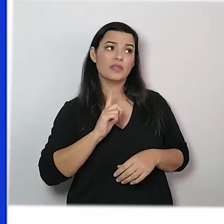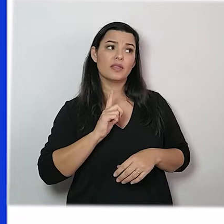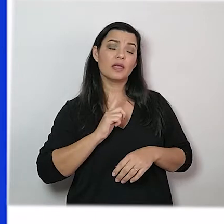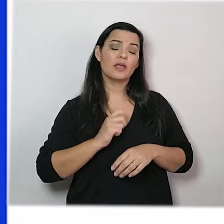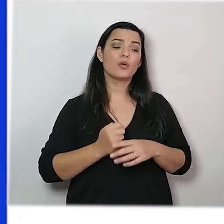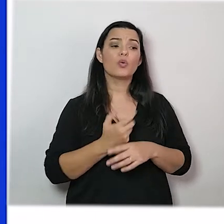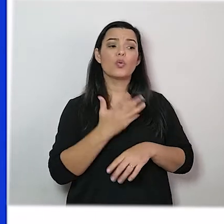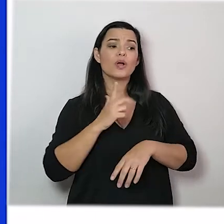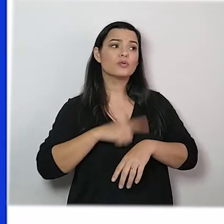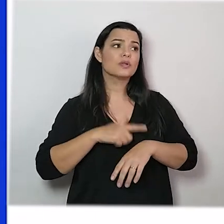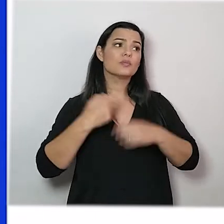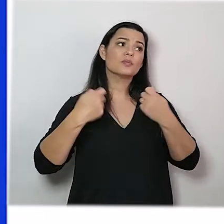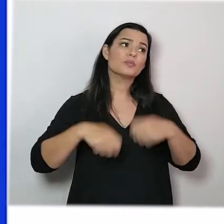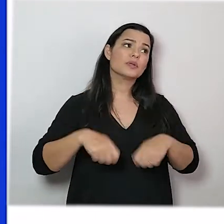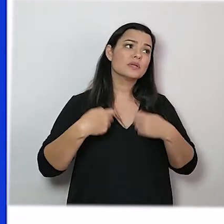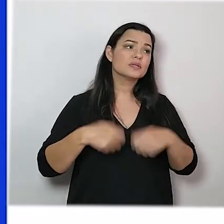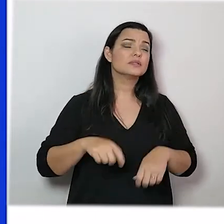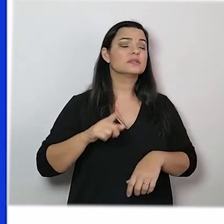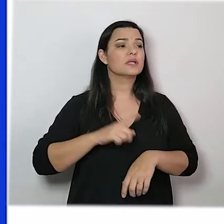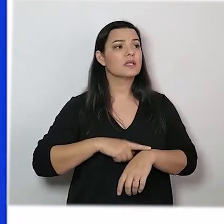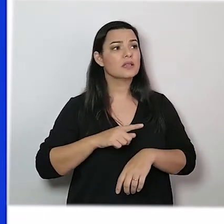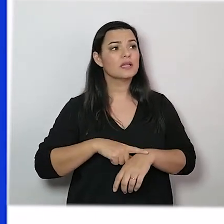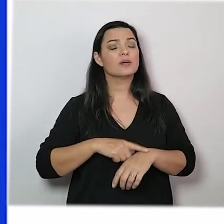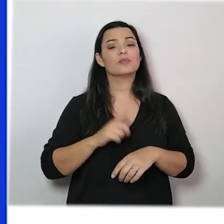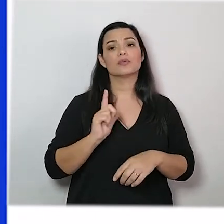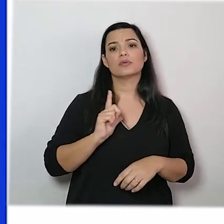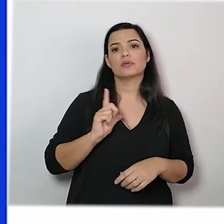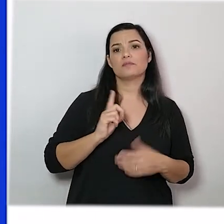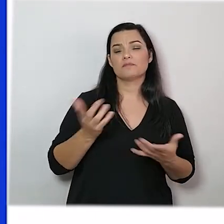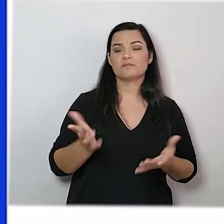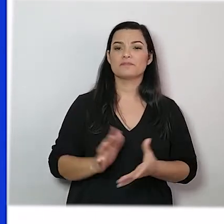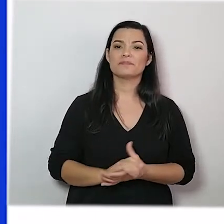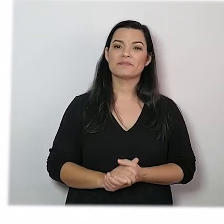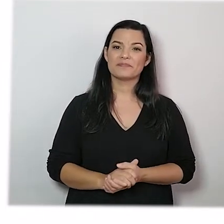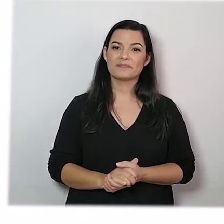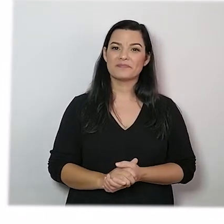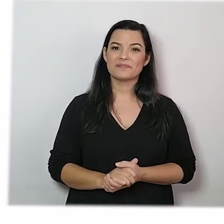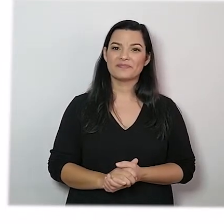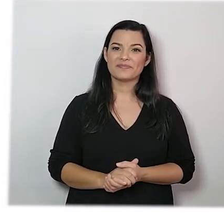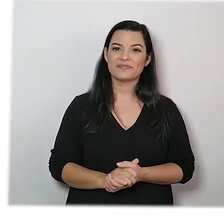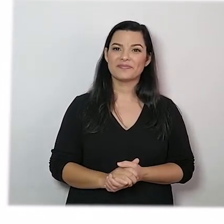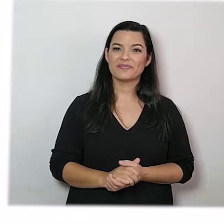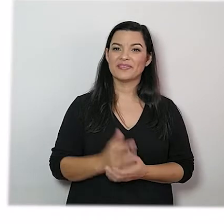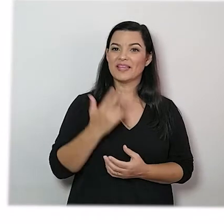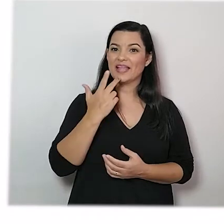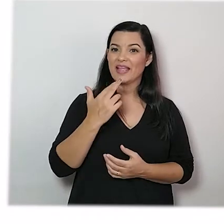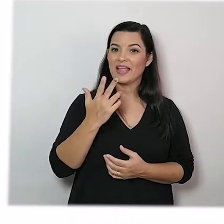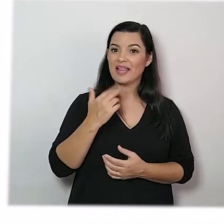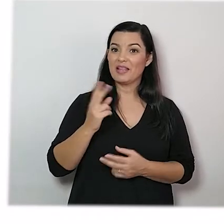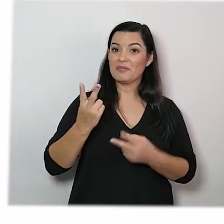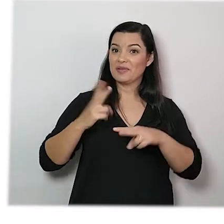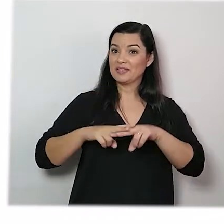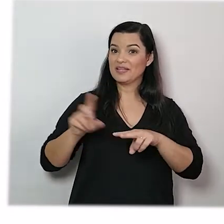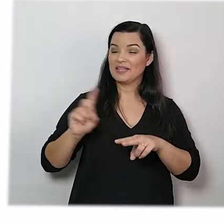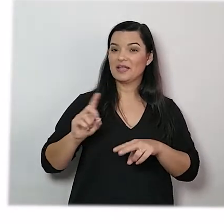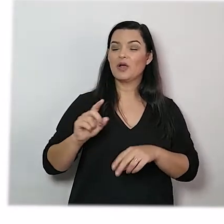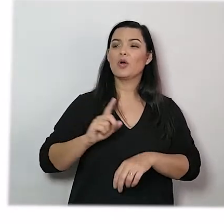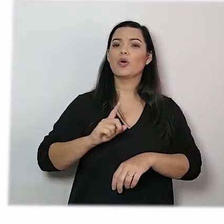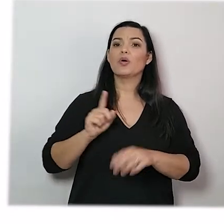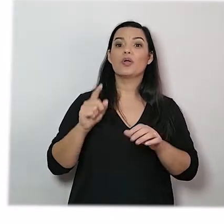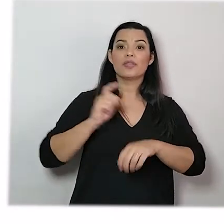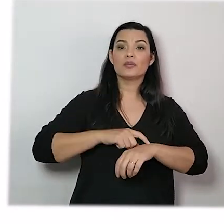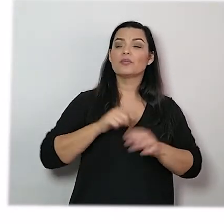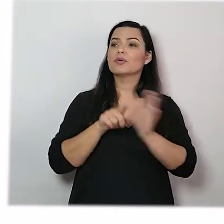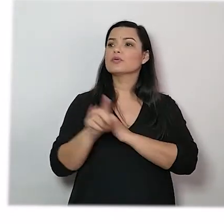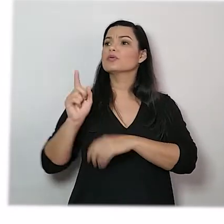tanto tempo, quanto tempo o tempo tem? Sem travar a língua, o tempo perguntou para o tempo, quanto tempo